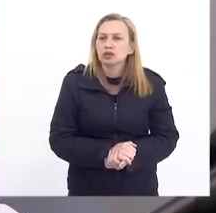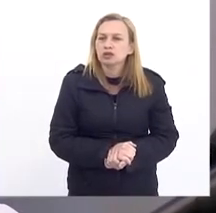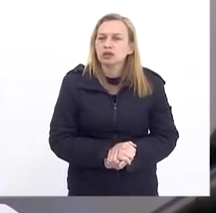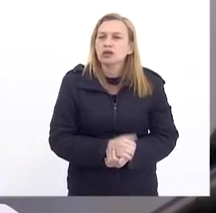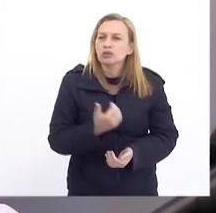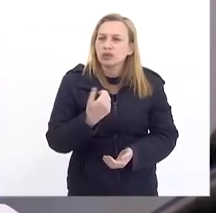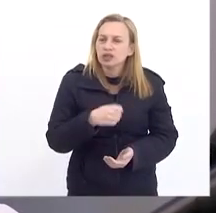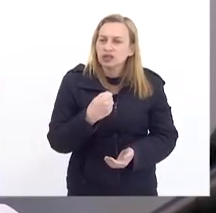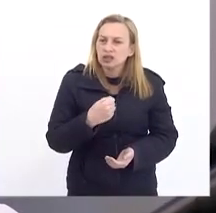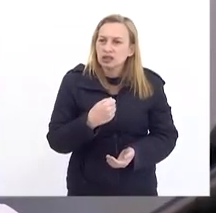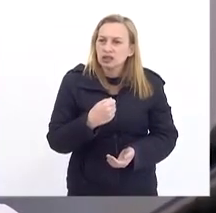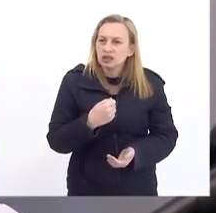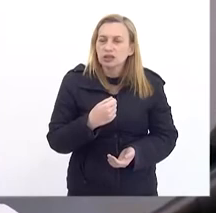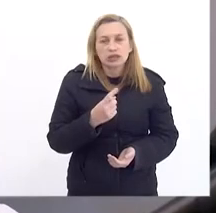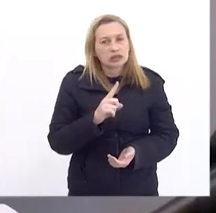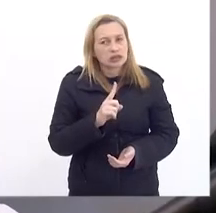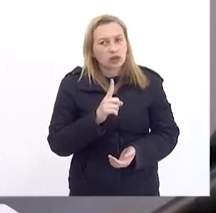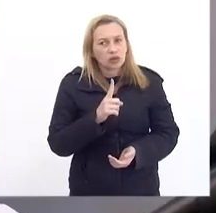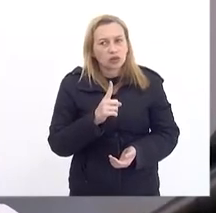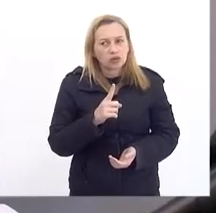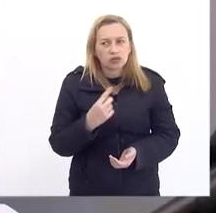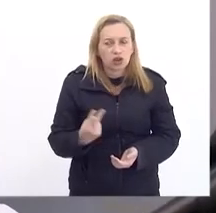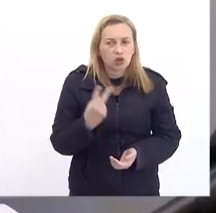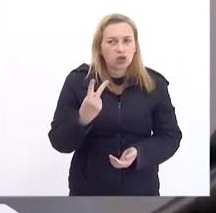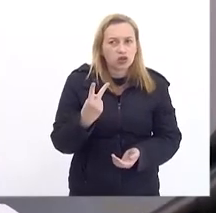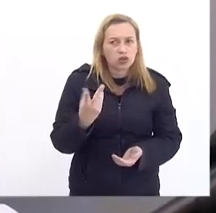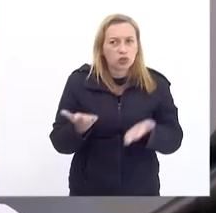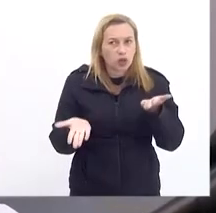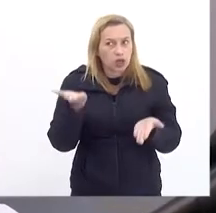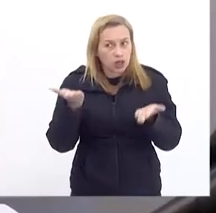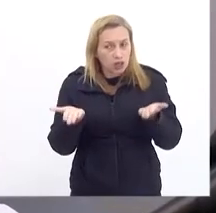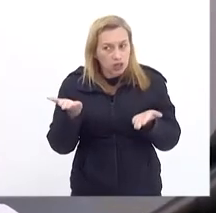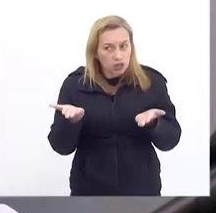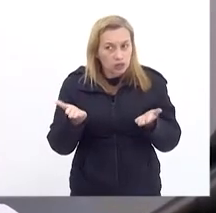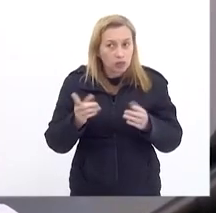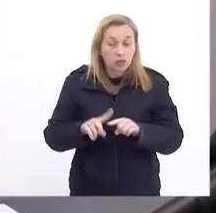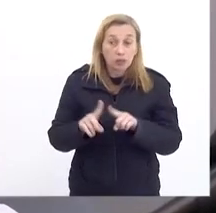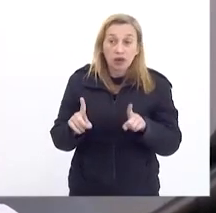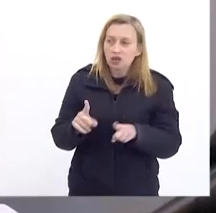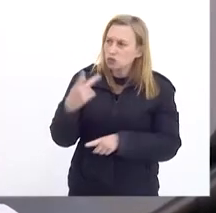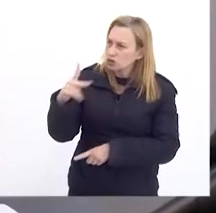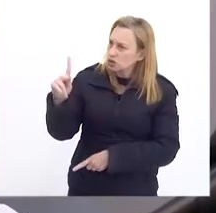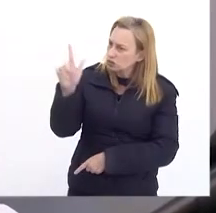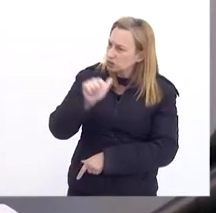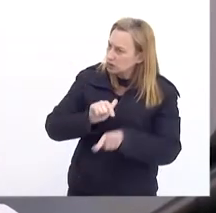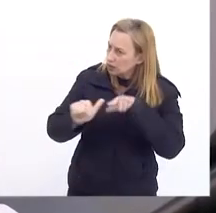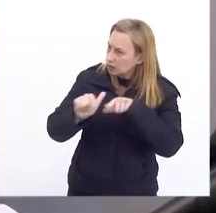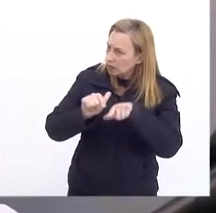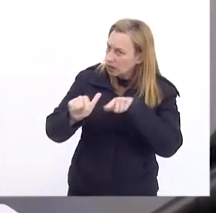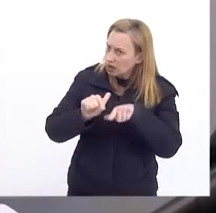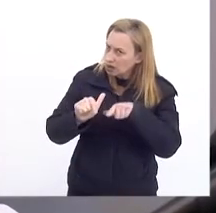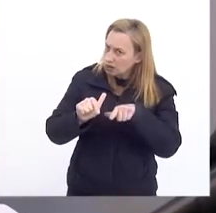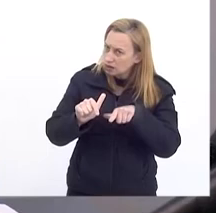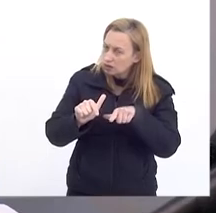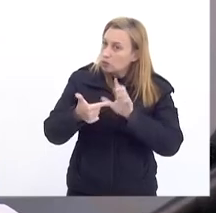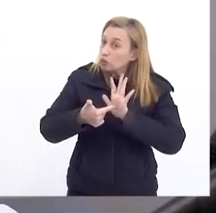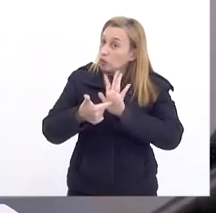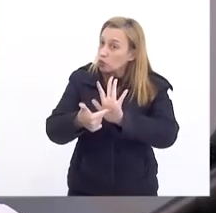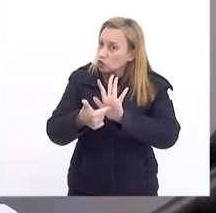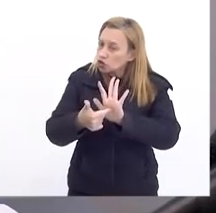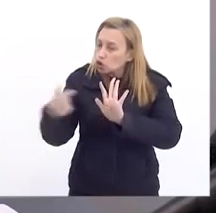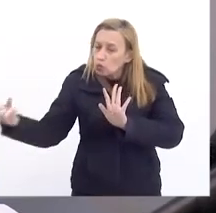equilíbrio, não preserva o bem comum. Então, o trabalho de Vossas Excelências retrata